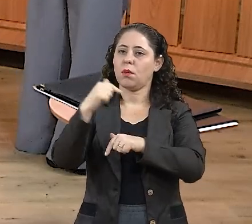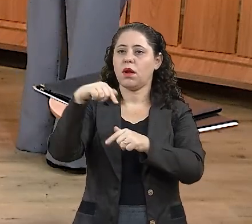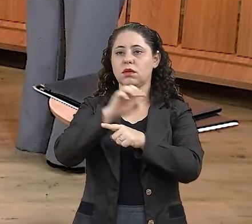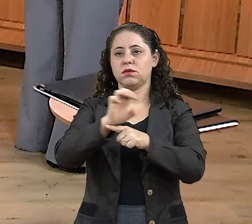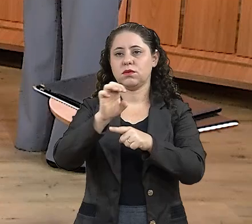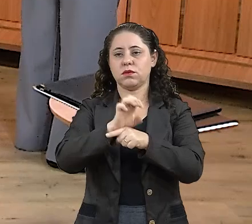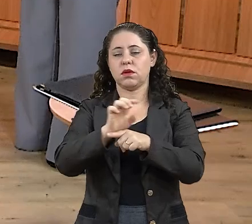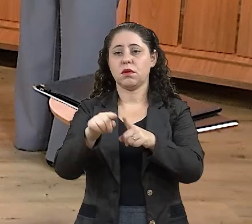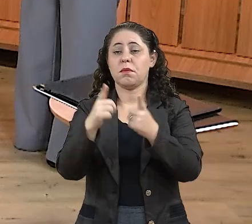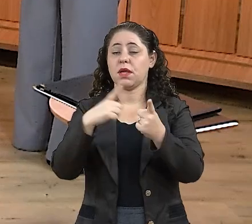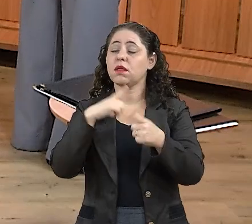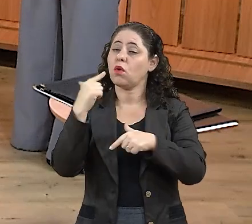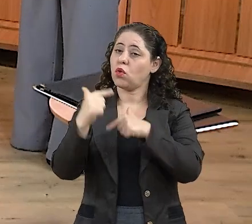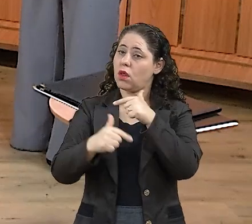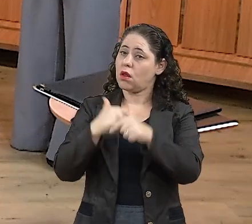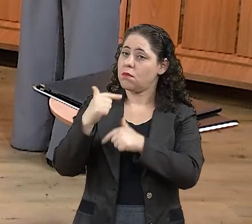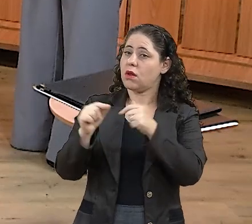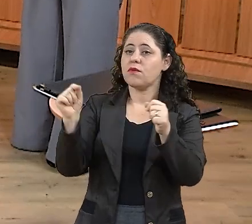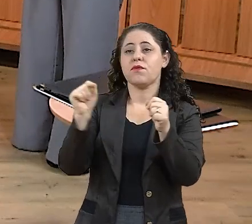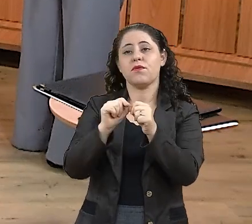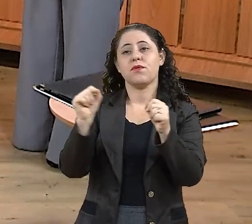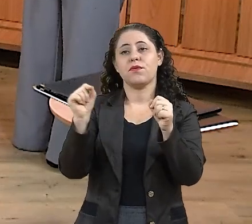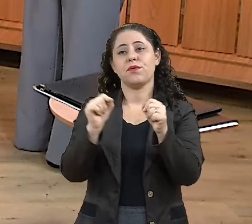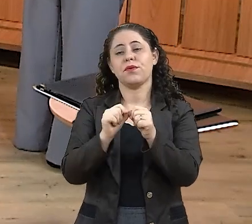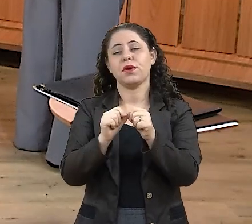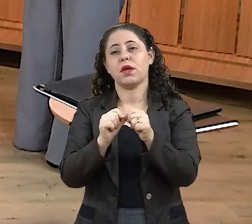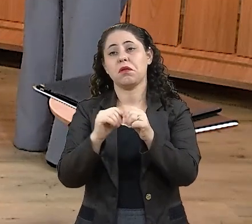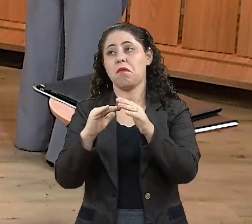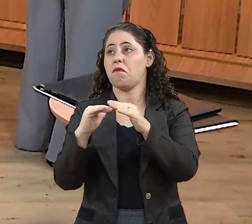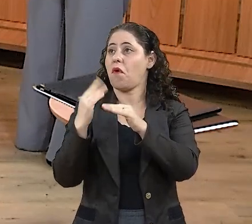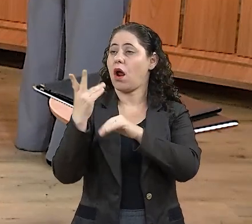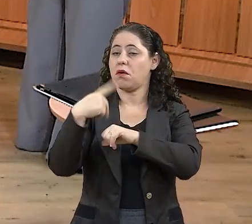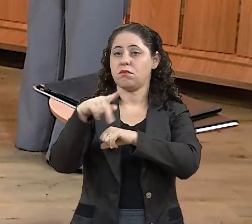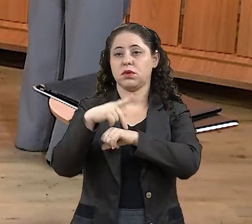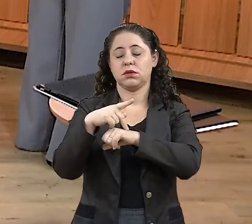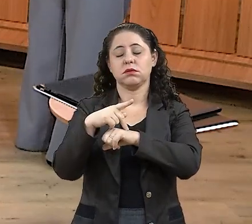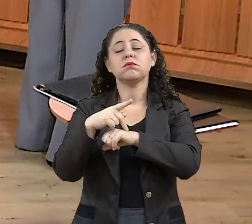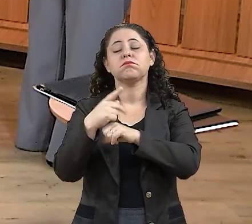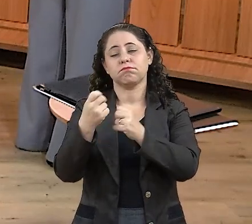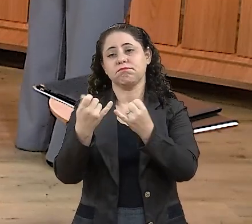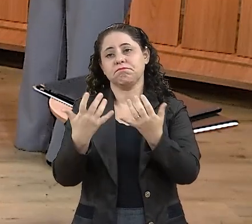Mato Grosso do Sul, mas tem um trabalho realizado internacional, digamos assim.